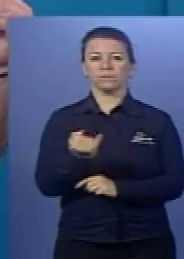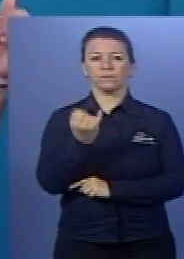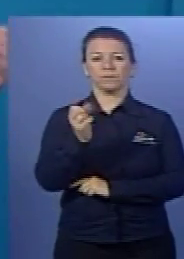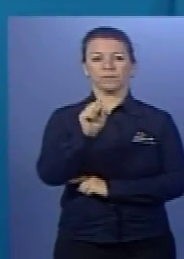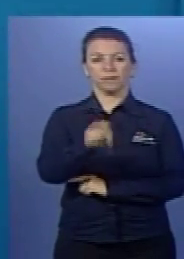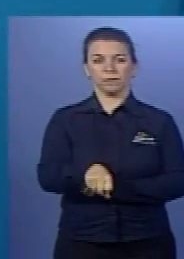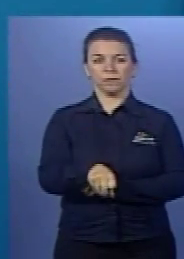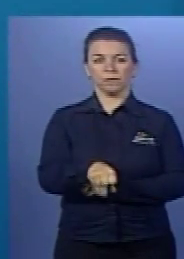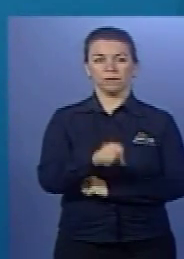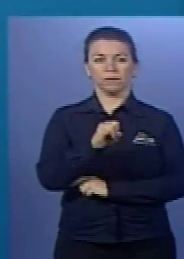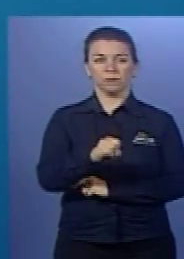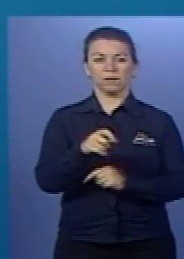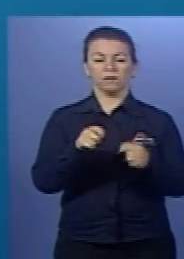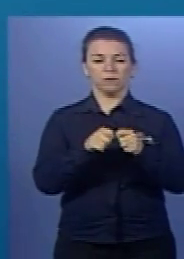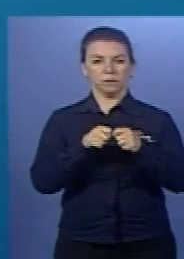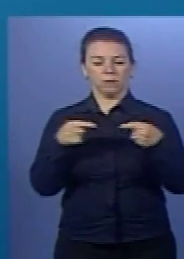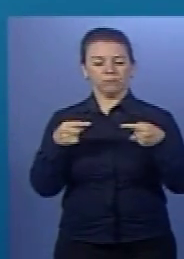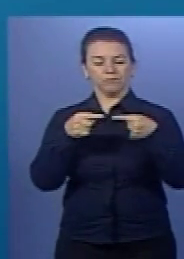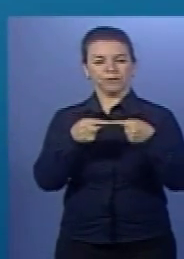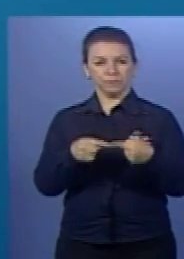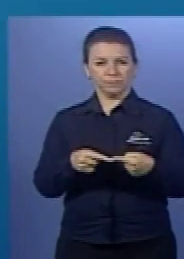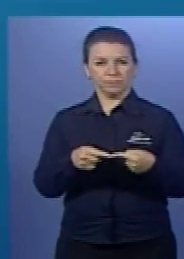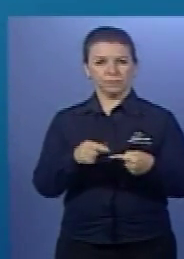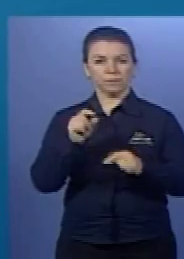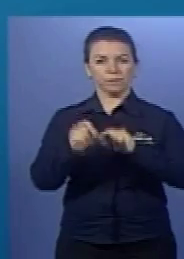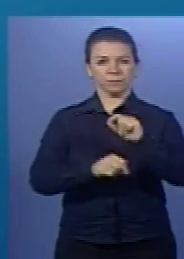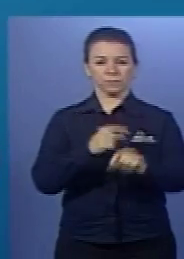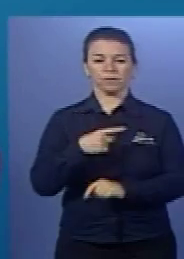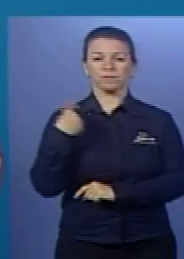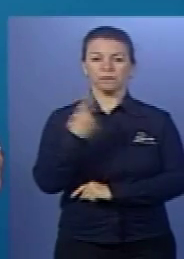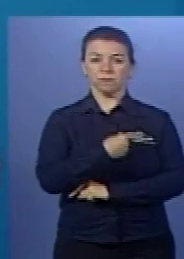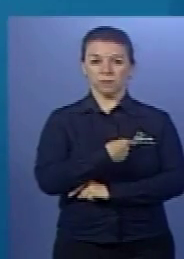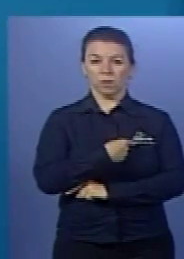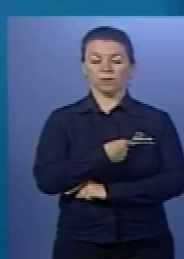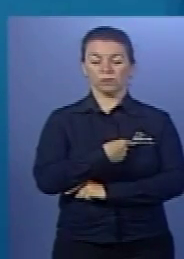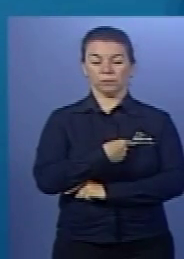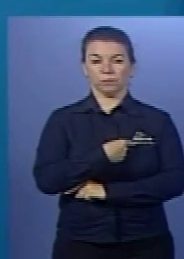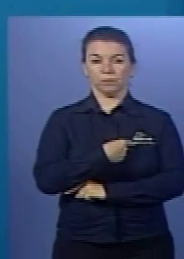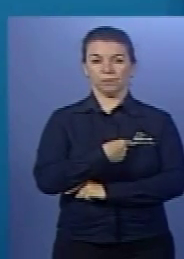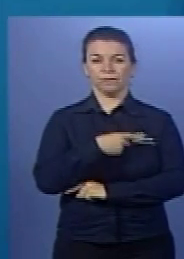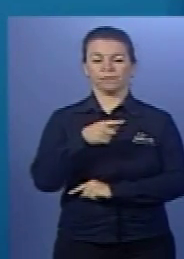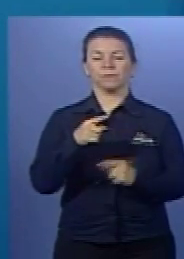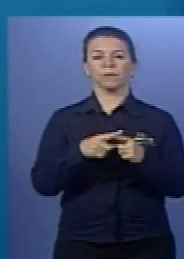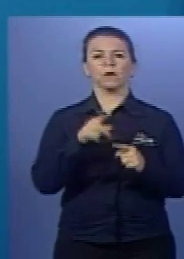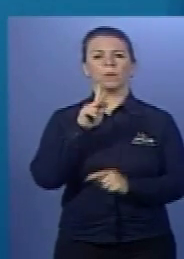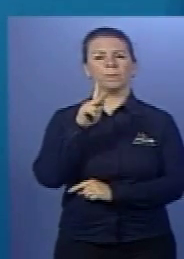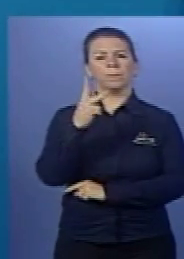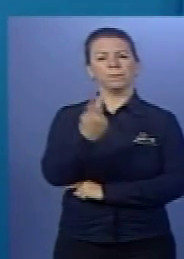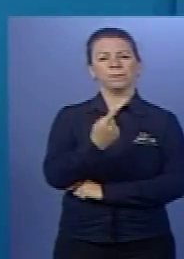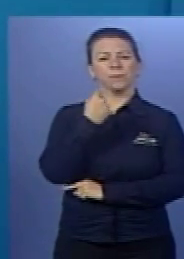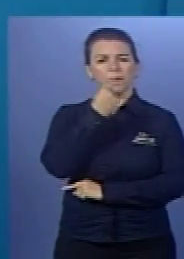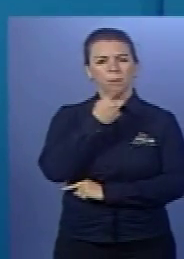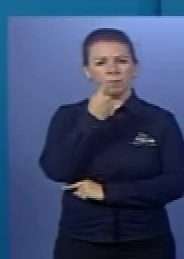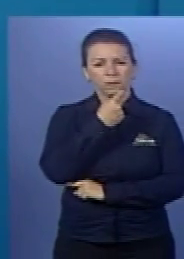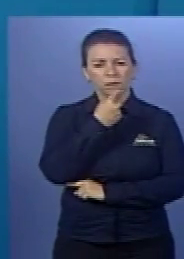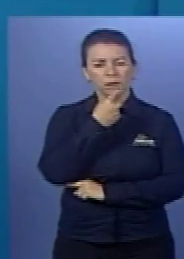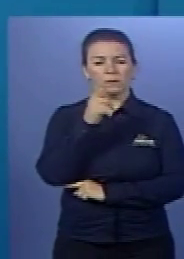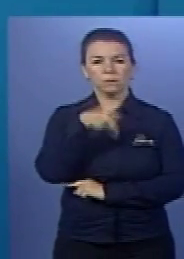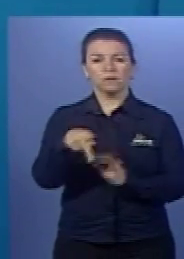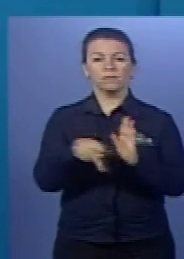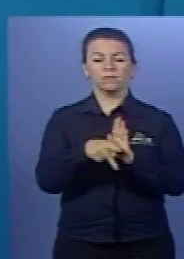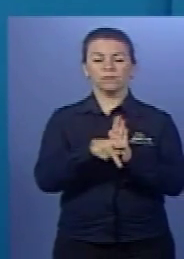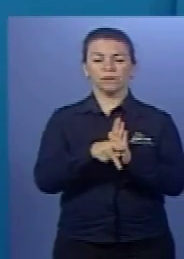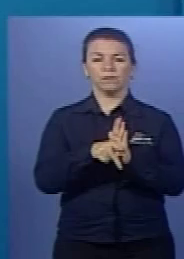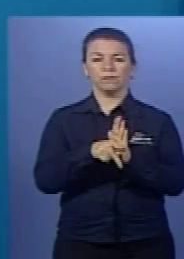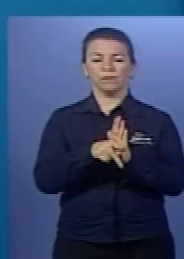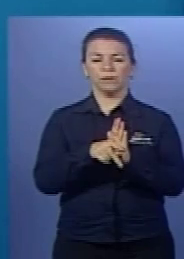tá? Fazendo uma relação com o nosso sistema digestório. pH da boca. O principal pH. pH é neutro.